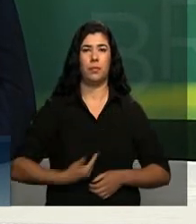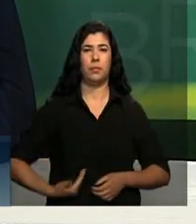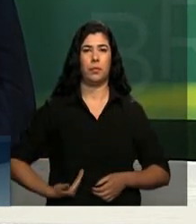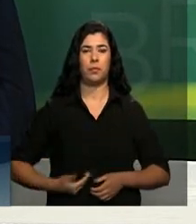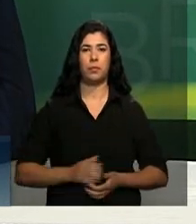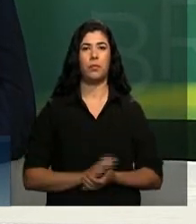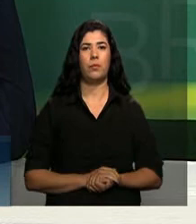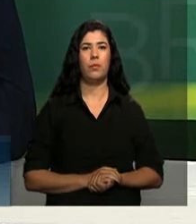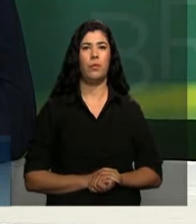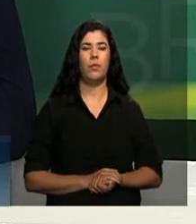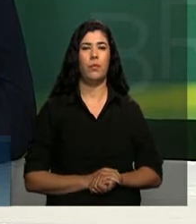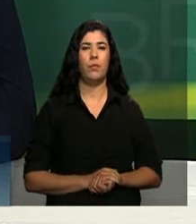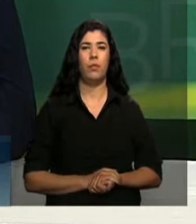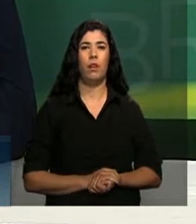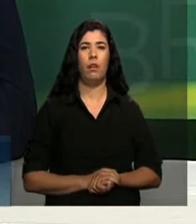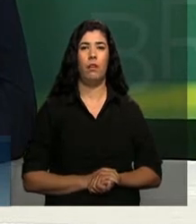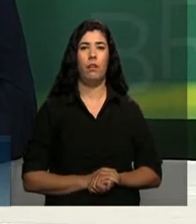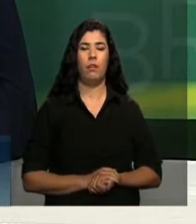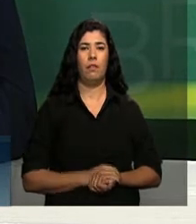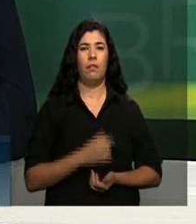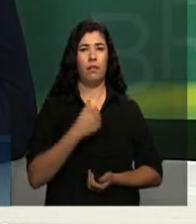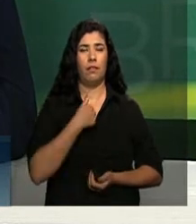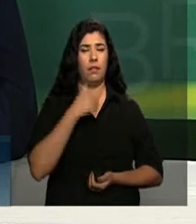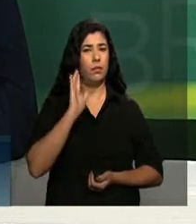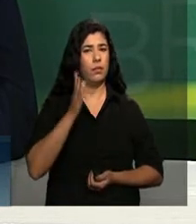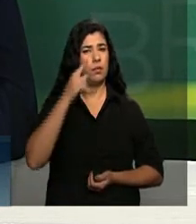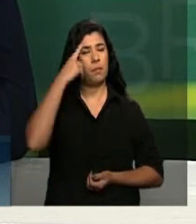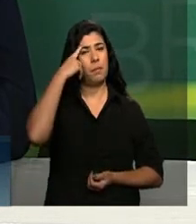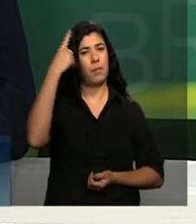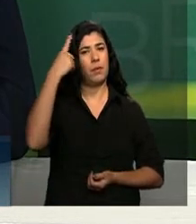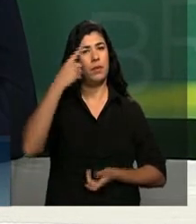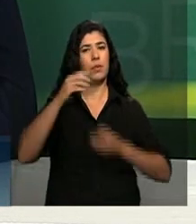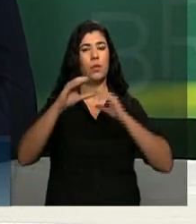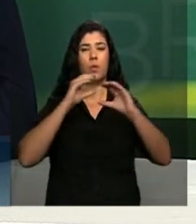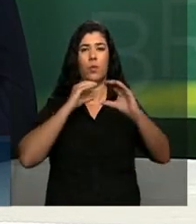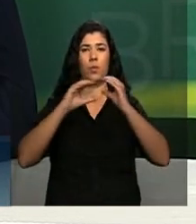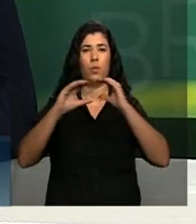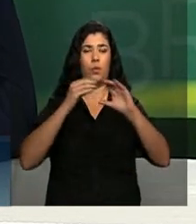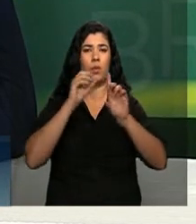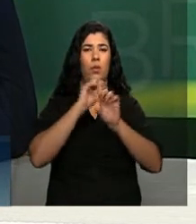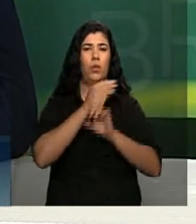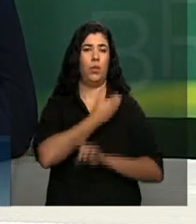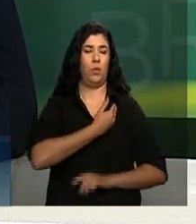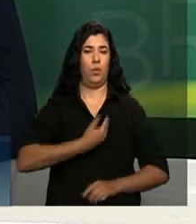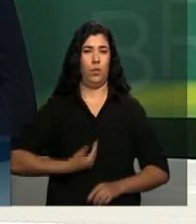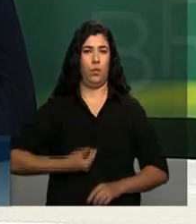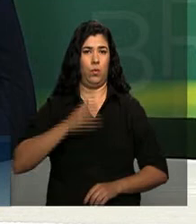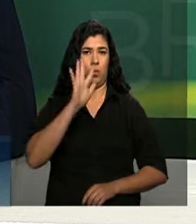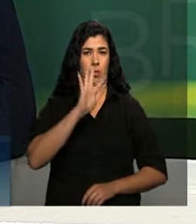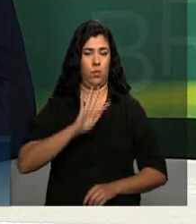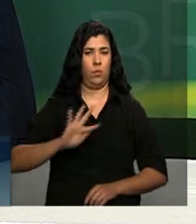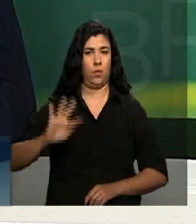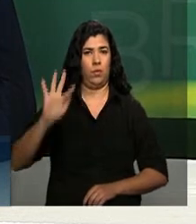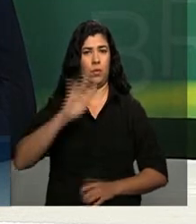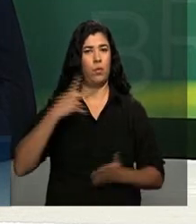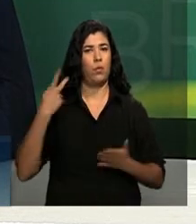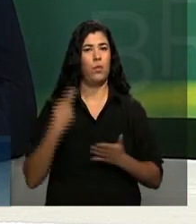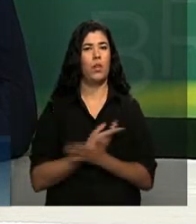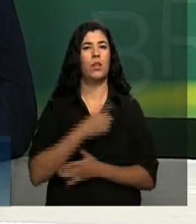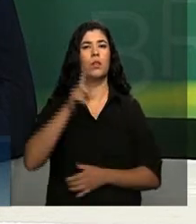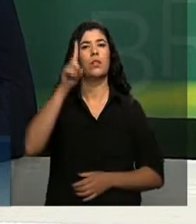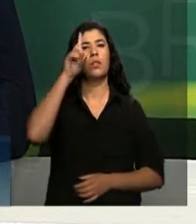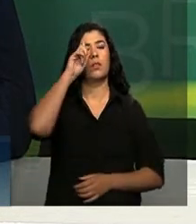Eu penso que a comunicação do governo, ela se dá no cotidiano, eu não,